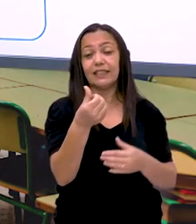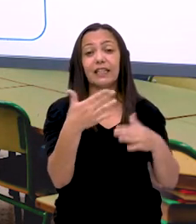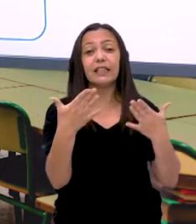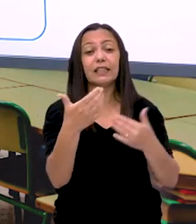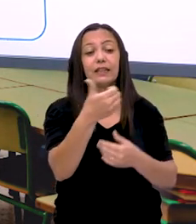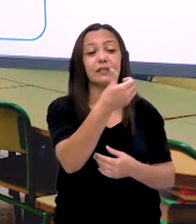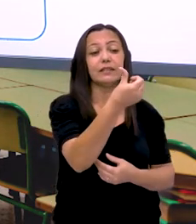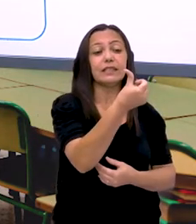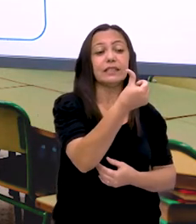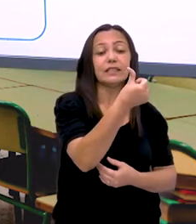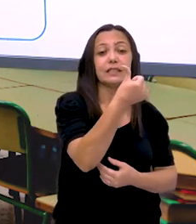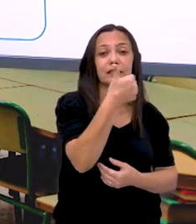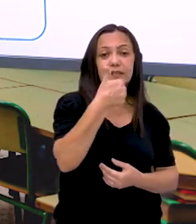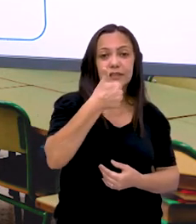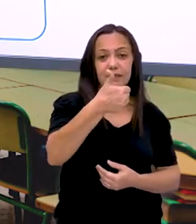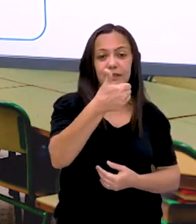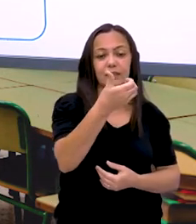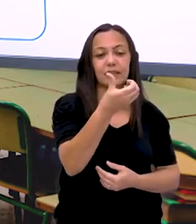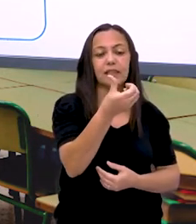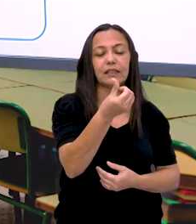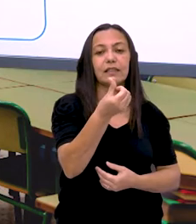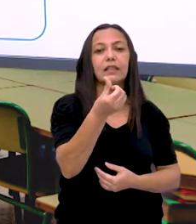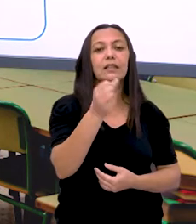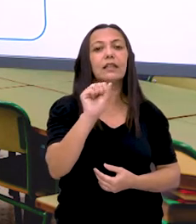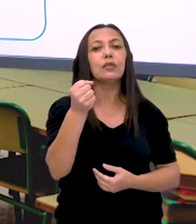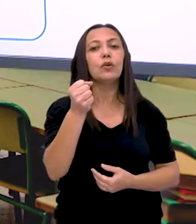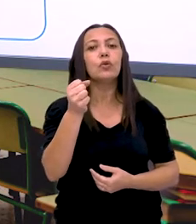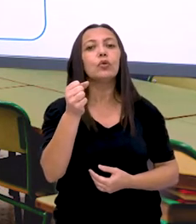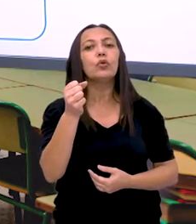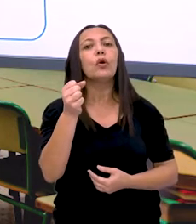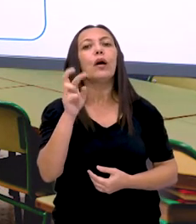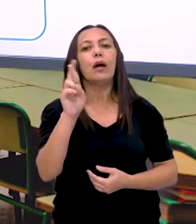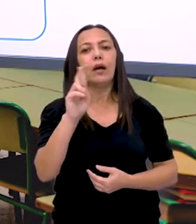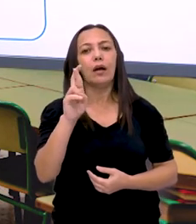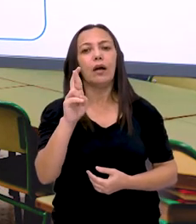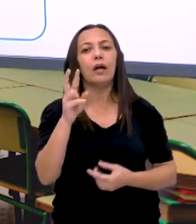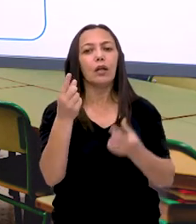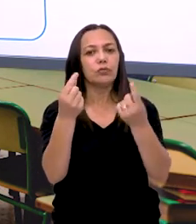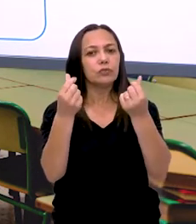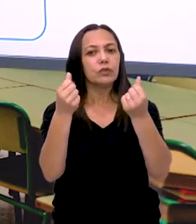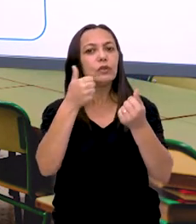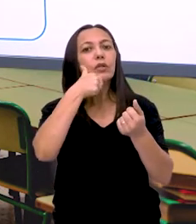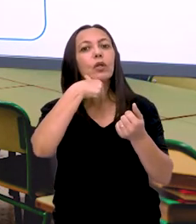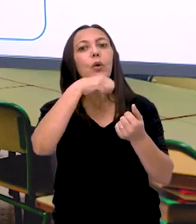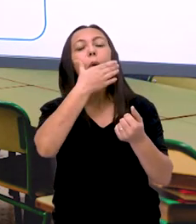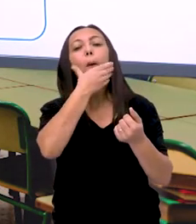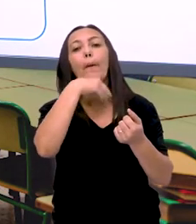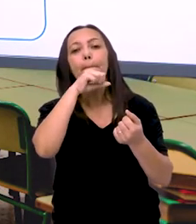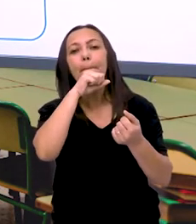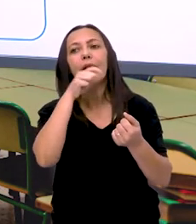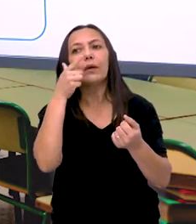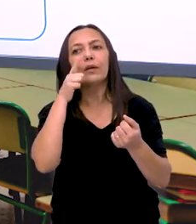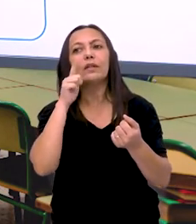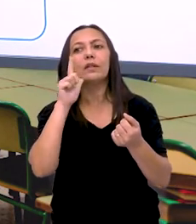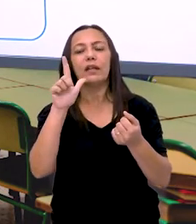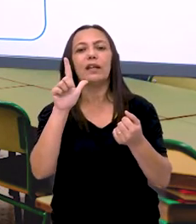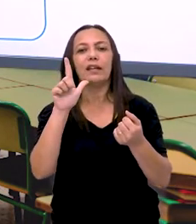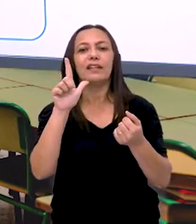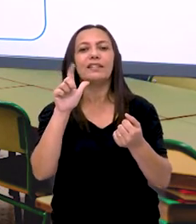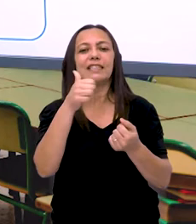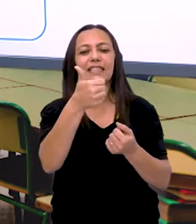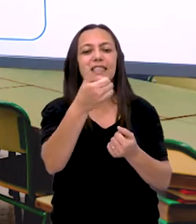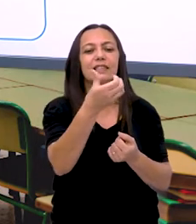Esse valor representado. É o quanto ele ganha na semana. Olha só. Resposta.